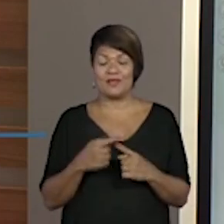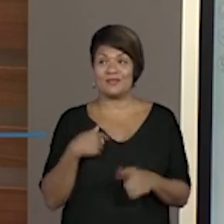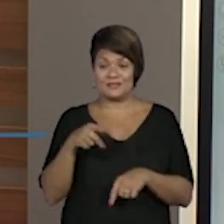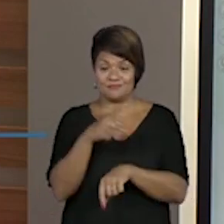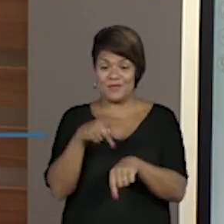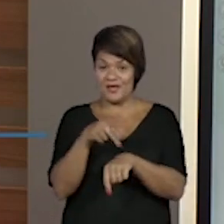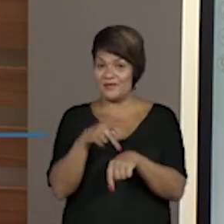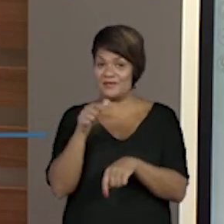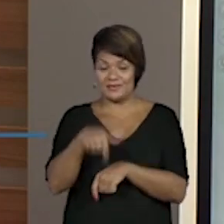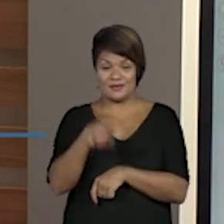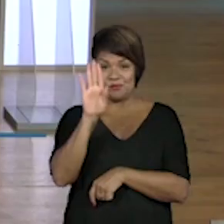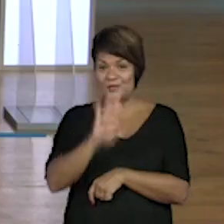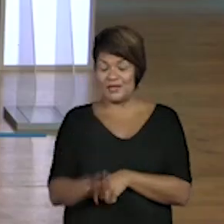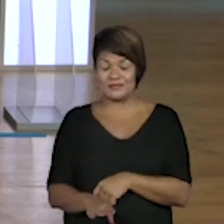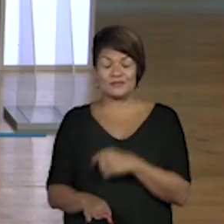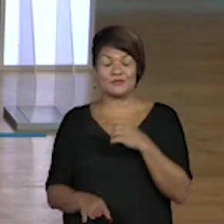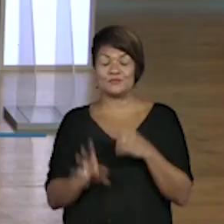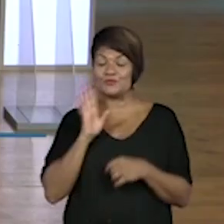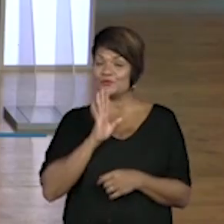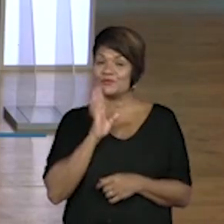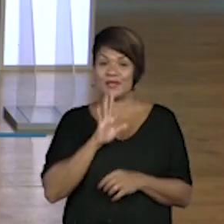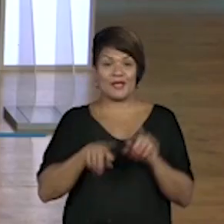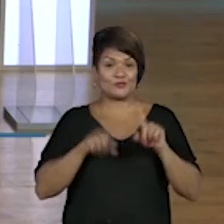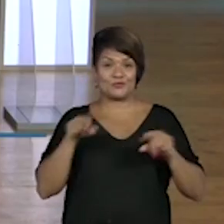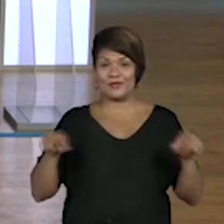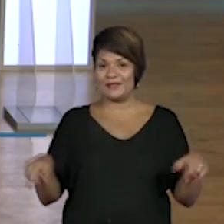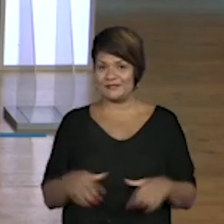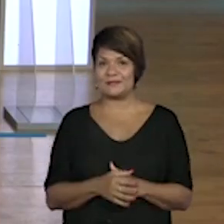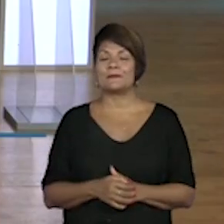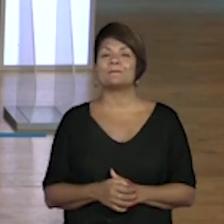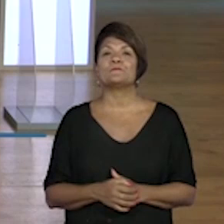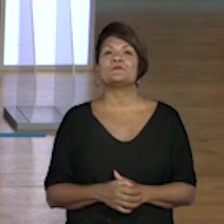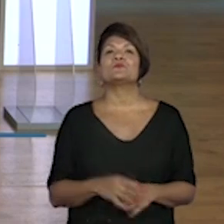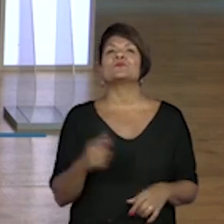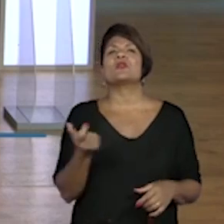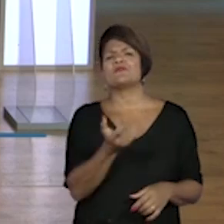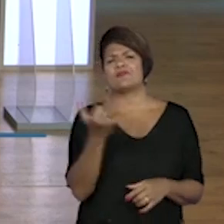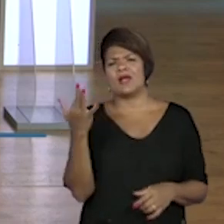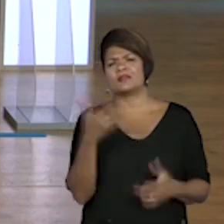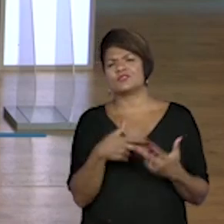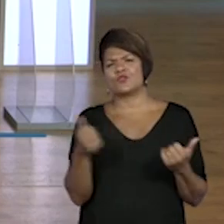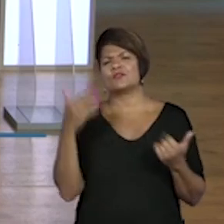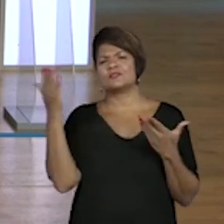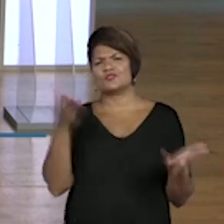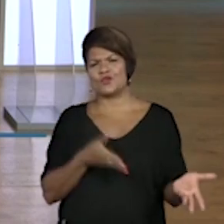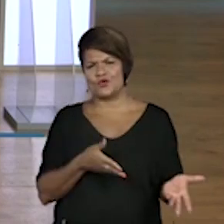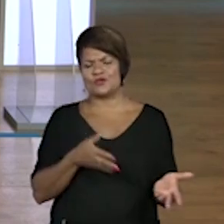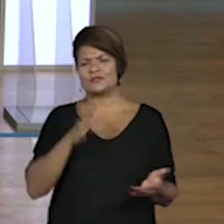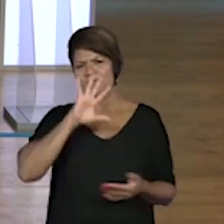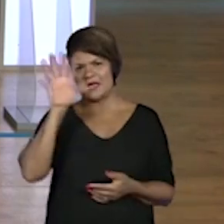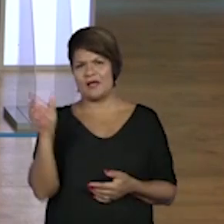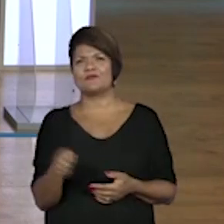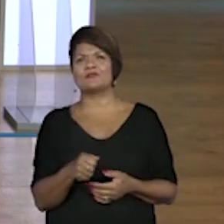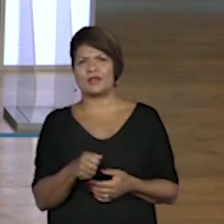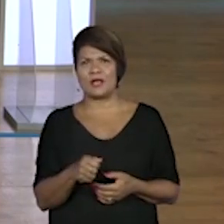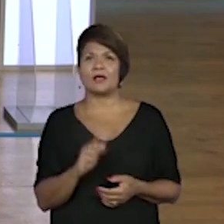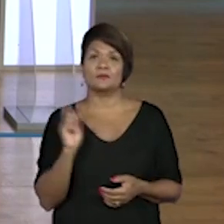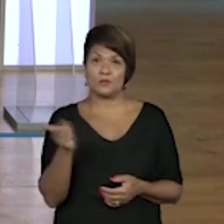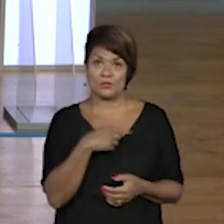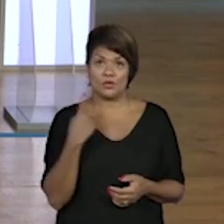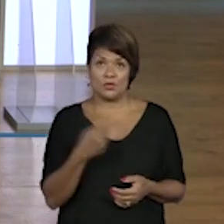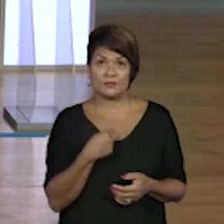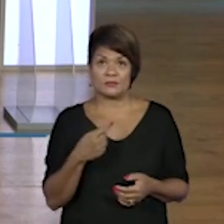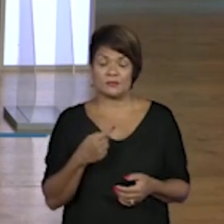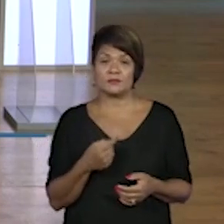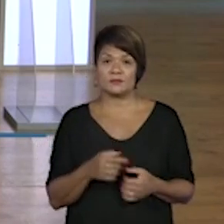diverso e com tantas coisas bacanas. E quanta coisa os africanos trouxeram para nós. Nós somos o